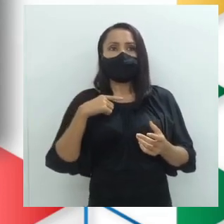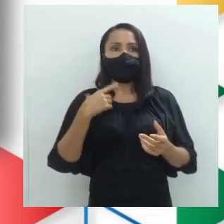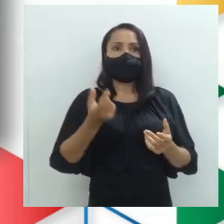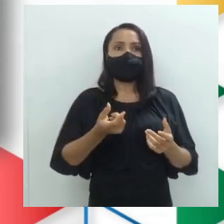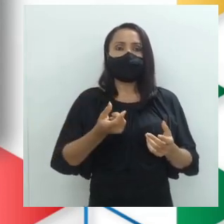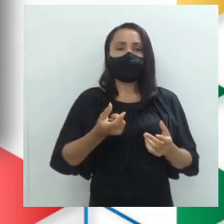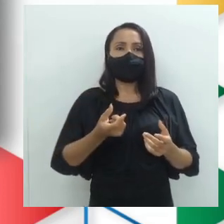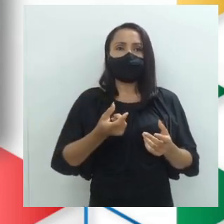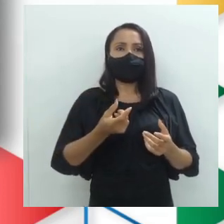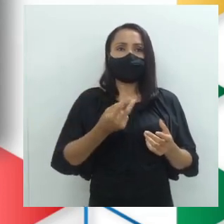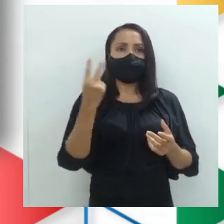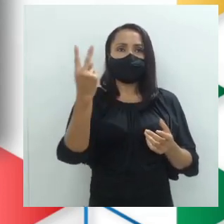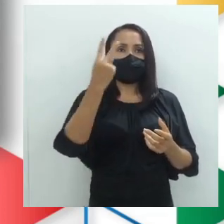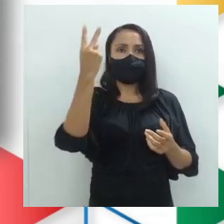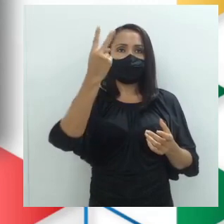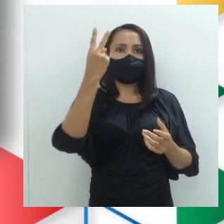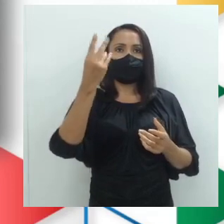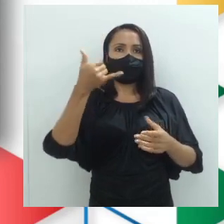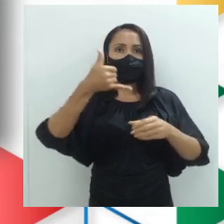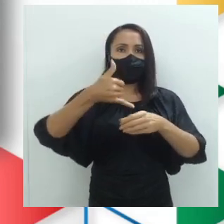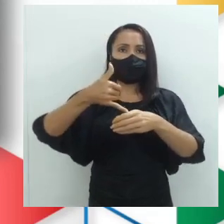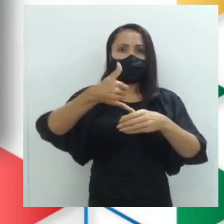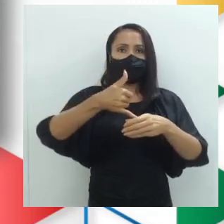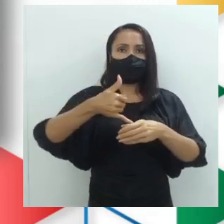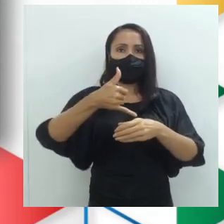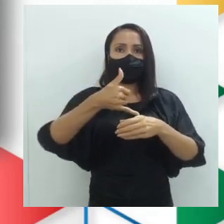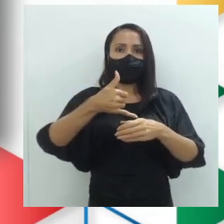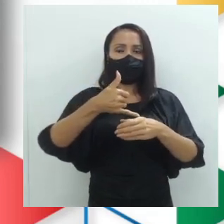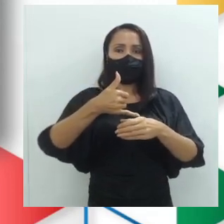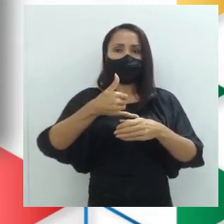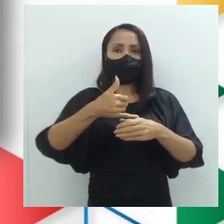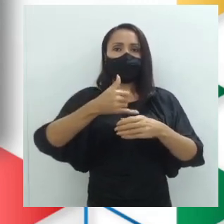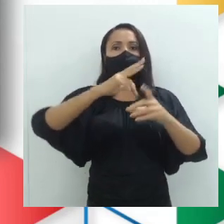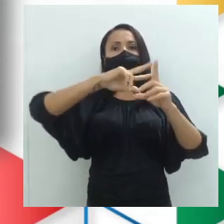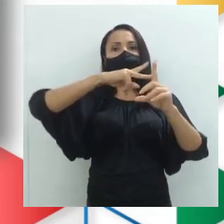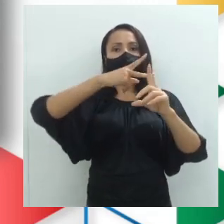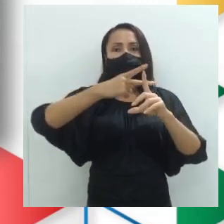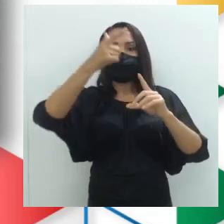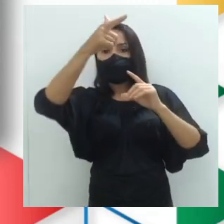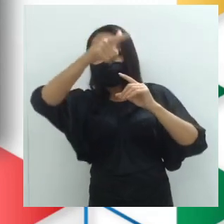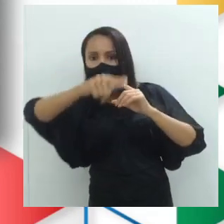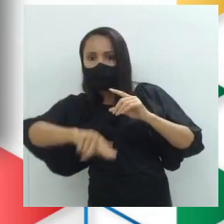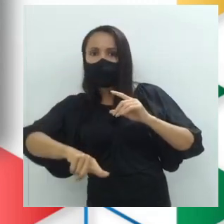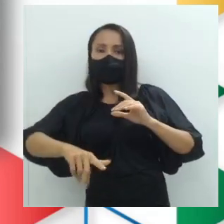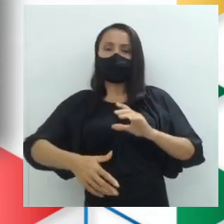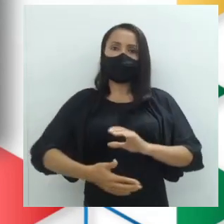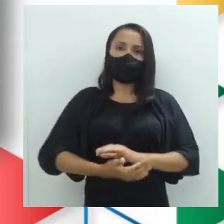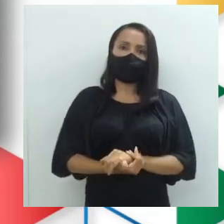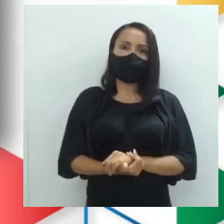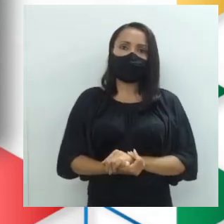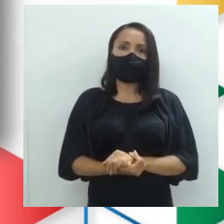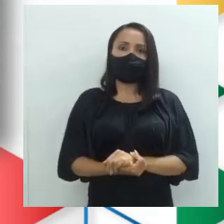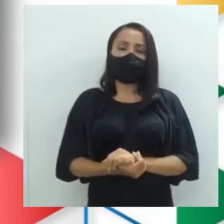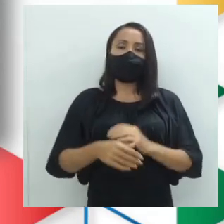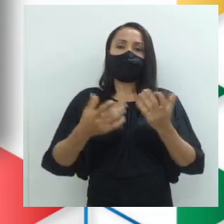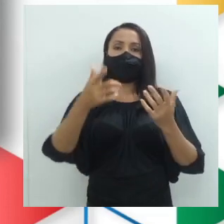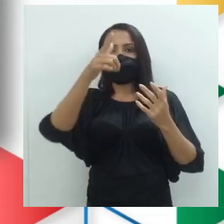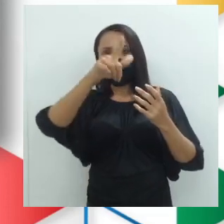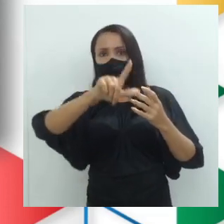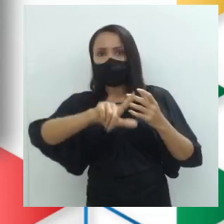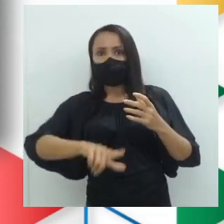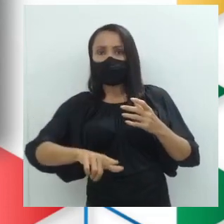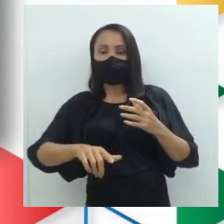combustíveis aumentaram de novo. Quando eu digo aumentaram de novo, esse de novo